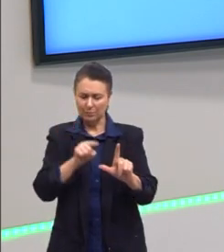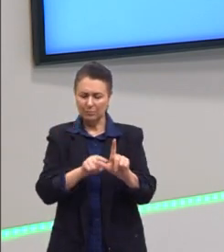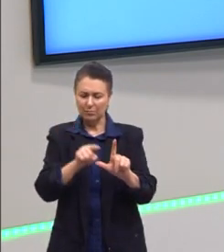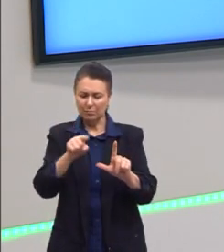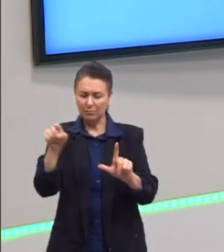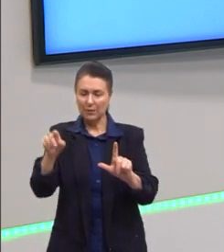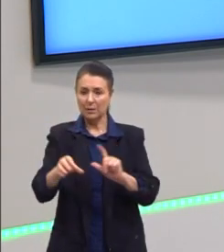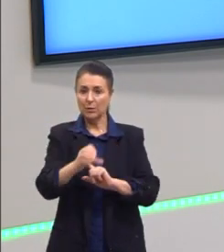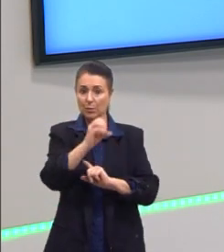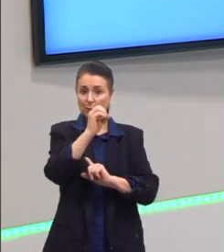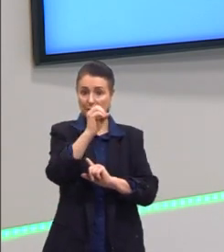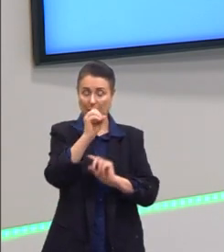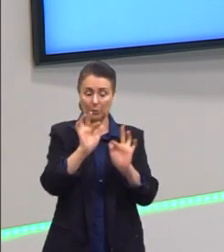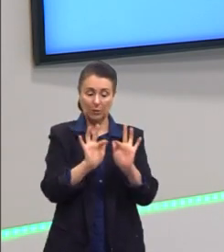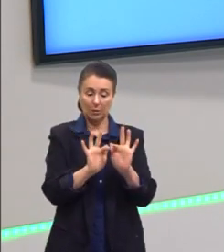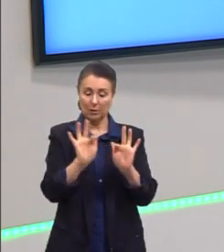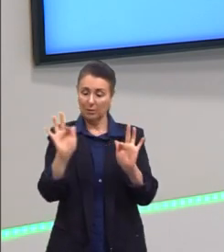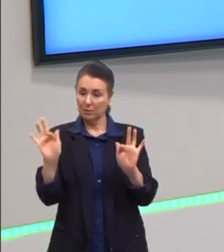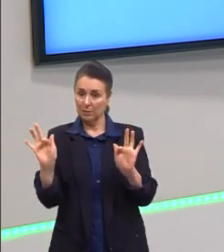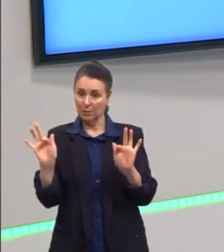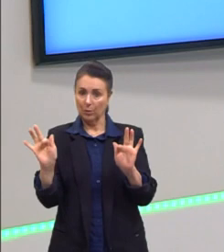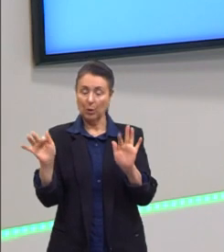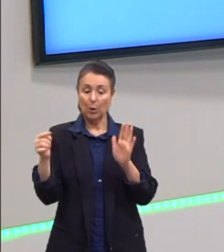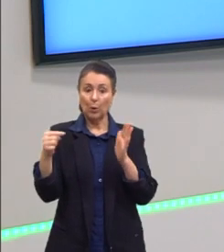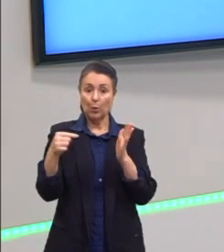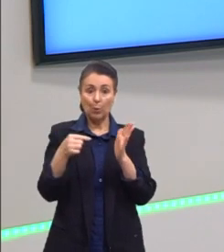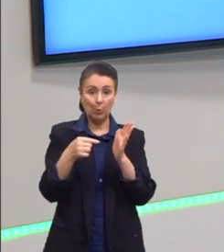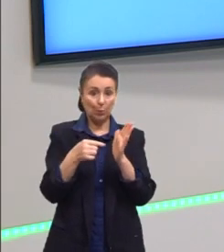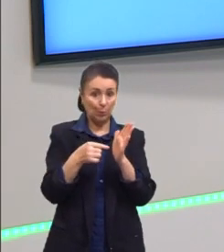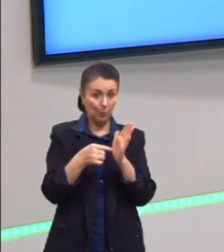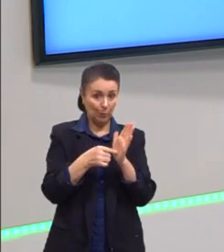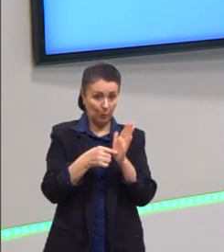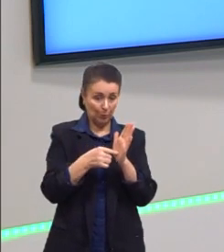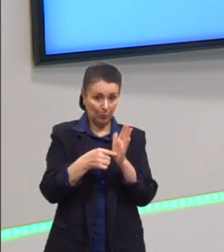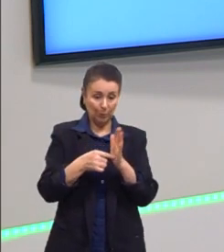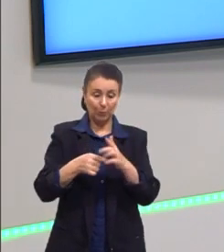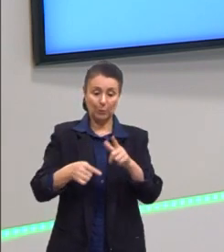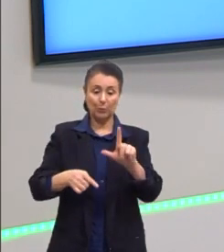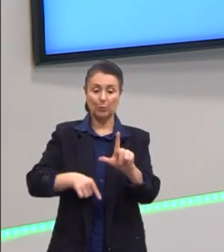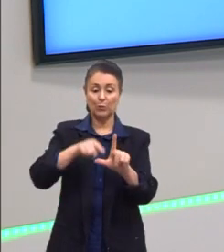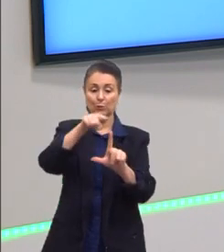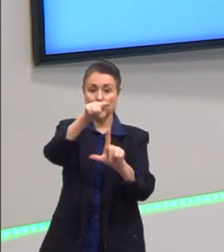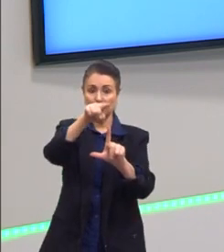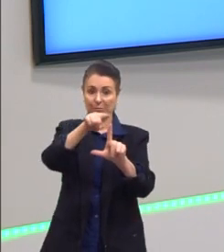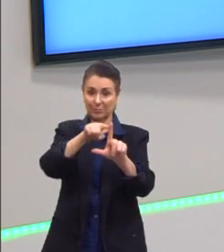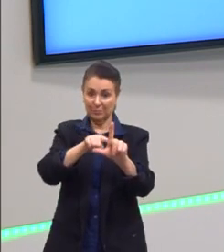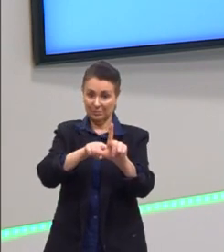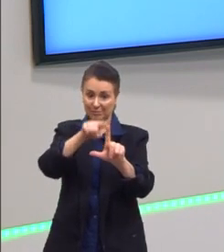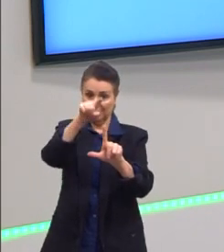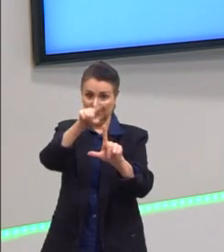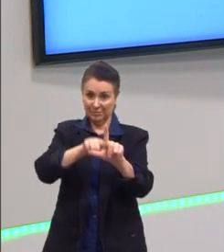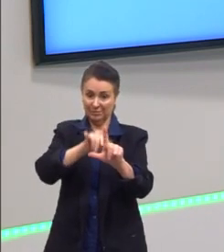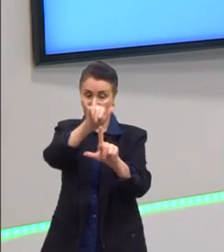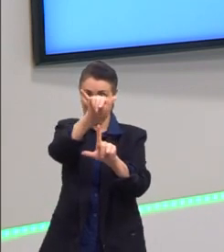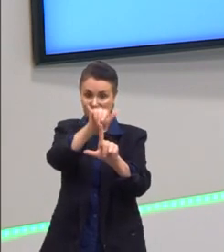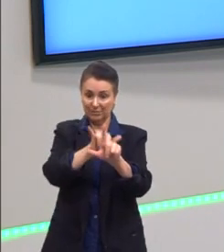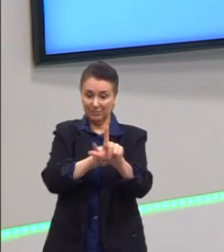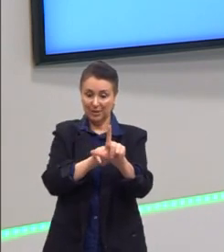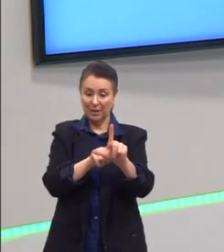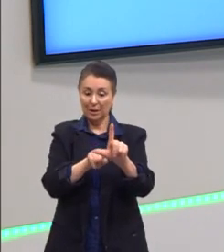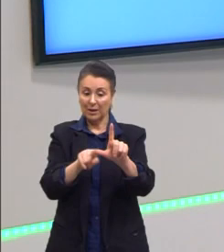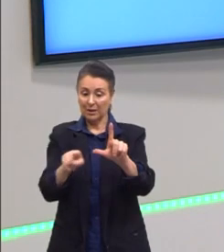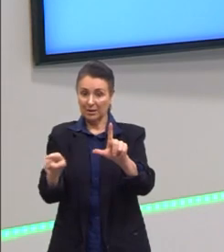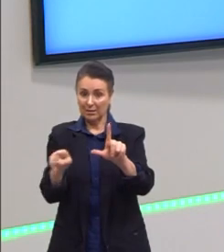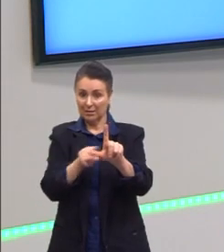Os zeros da função, o ponto em que a função passa pelo eixo do Y, o eixo vertical, e também o ponto de